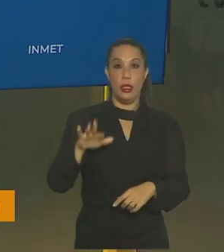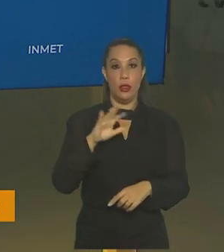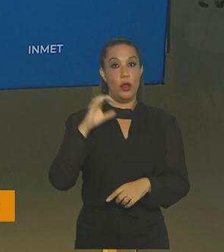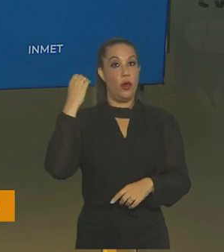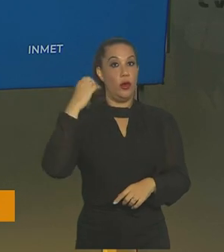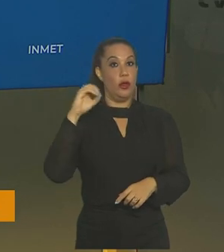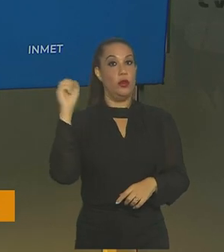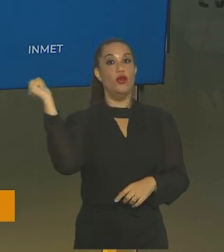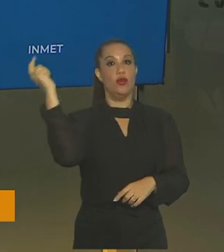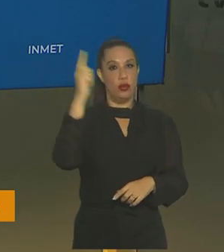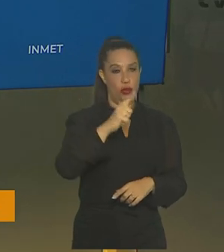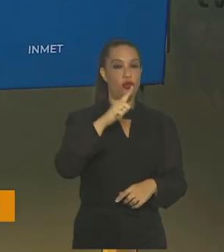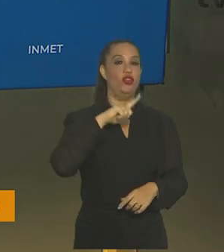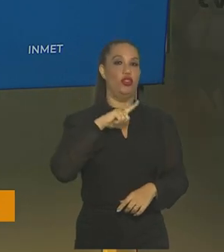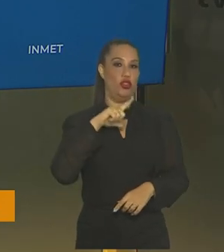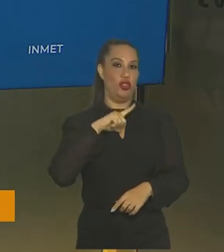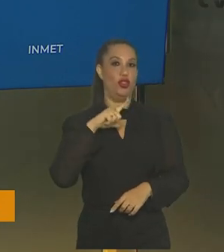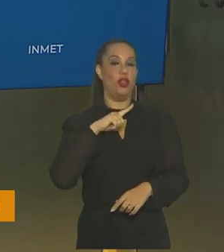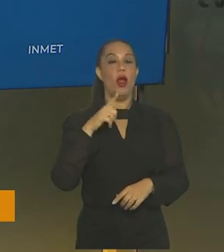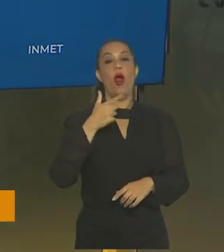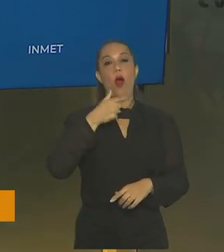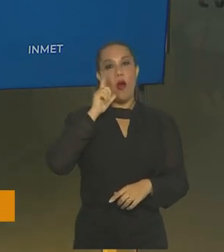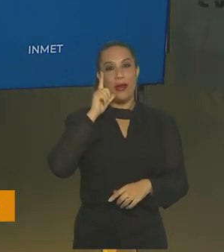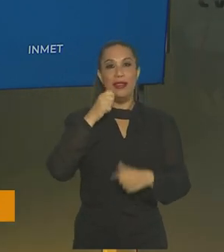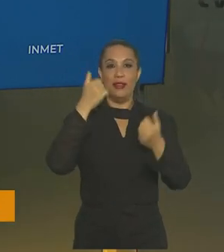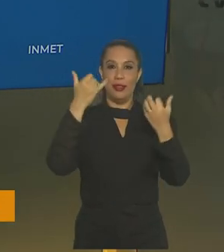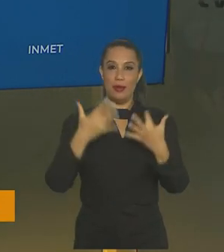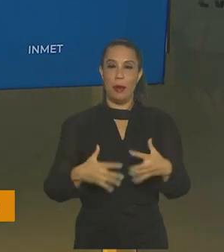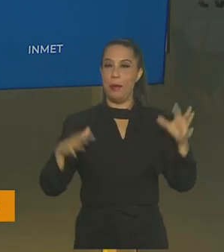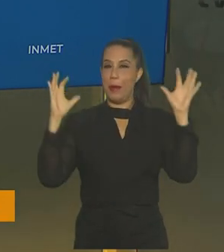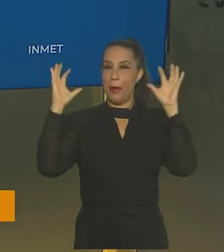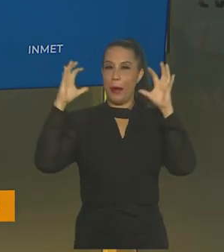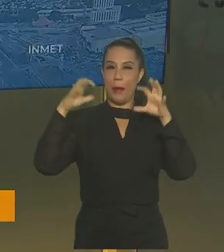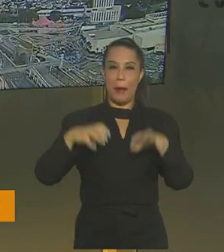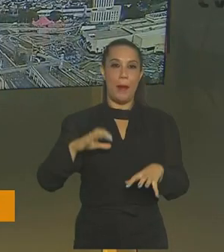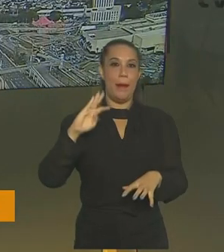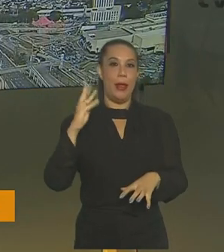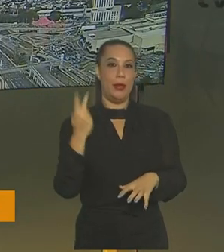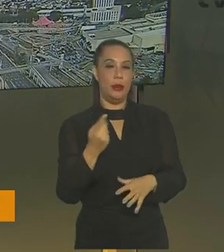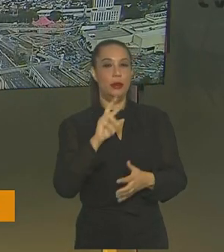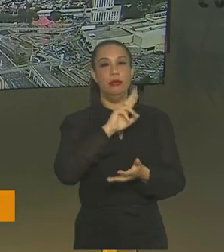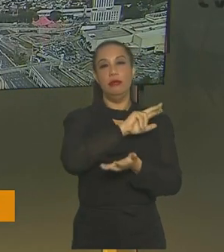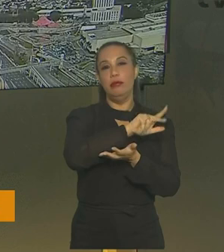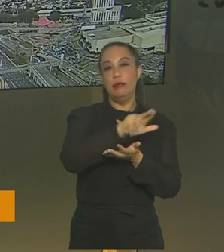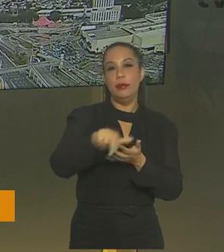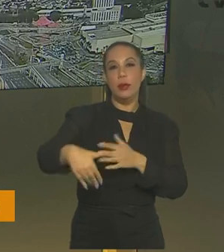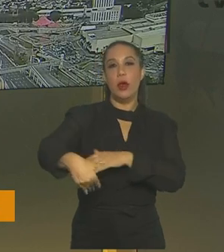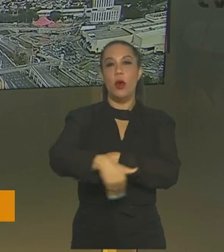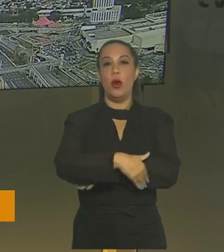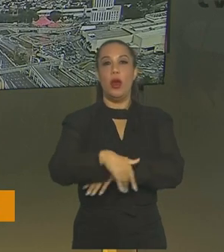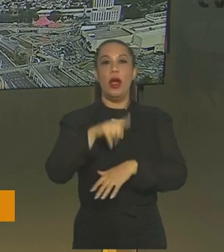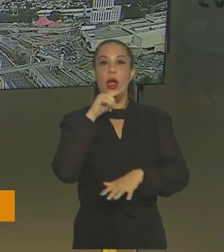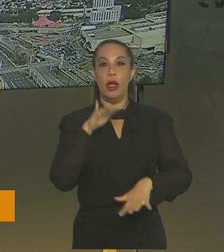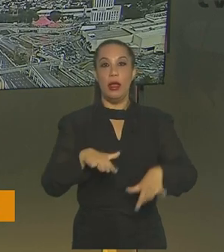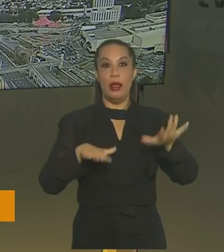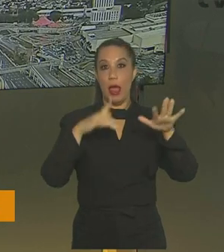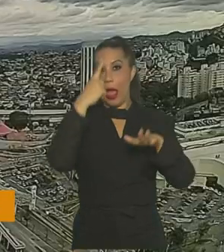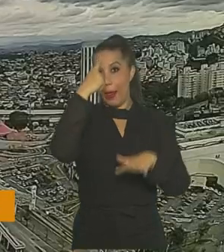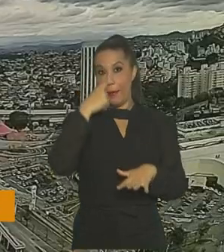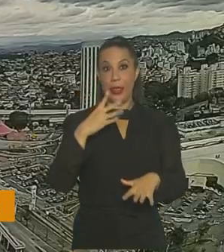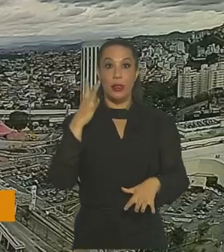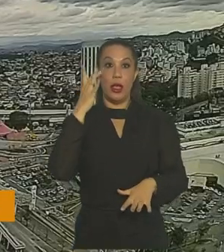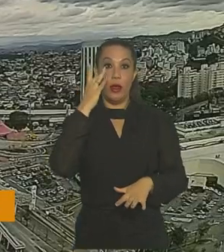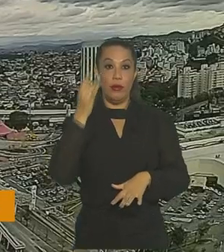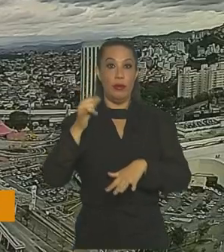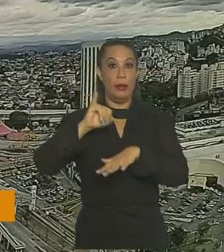do Sul, o sol aparece. Como você disse ontem, caiu o temporal em Belo Horizonte, diversas ruas ficaram alagadas. A gente vai ver imagens ao